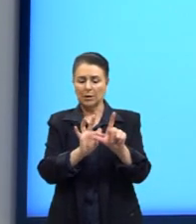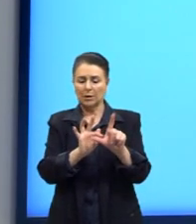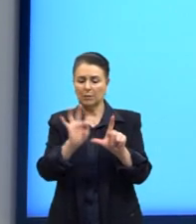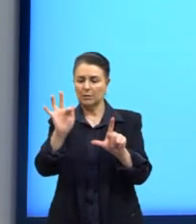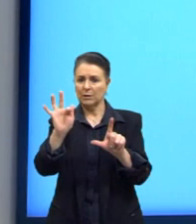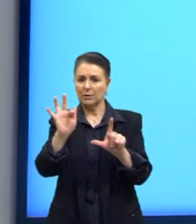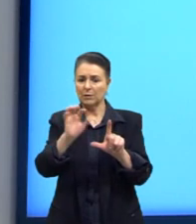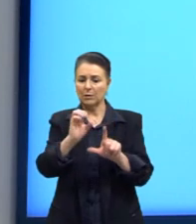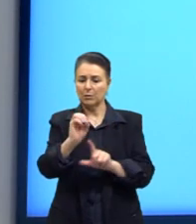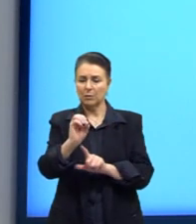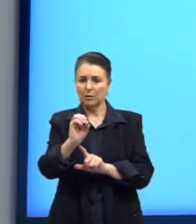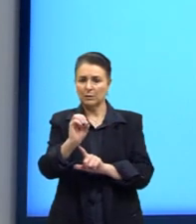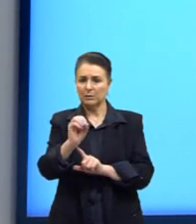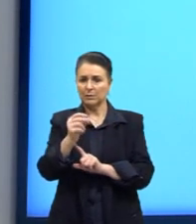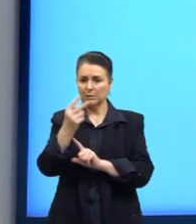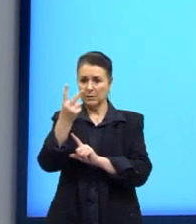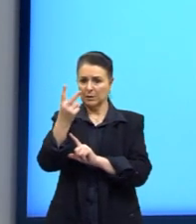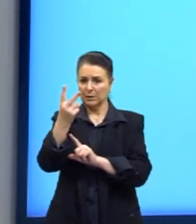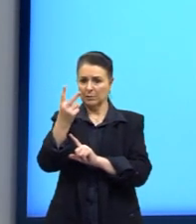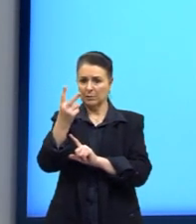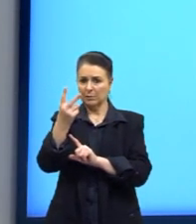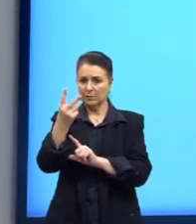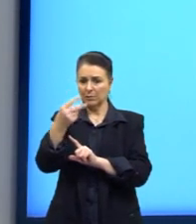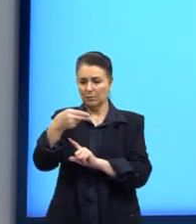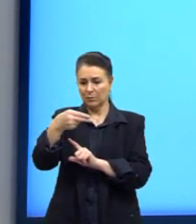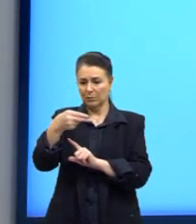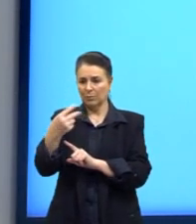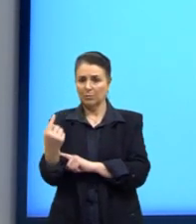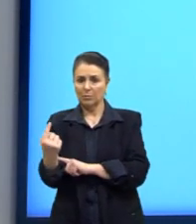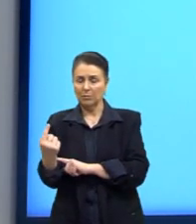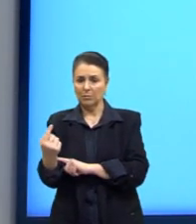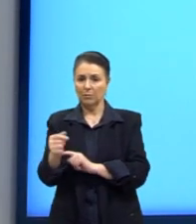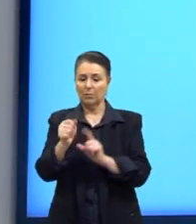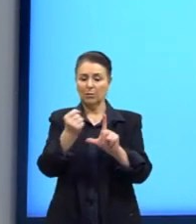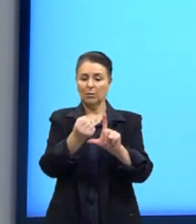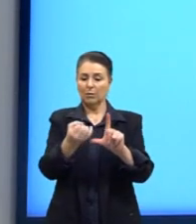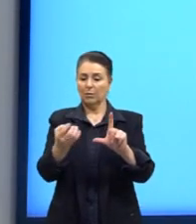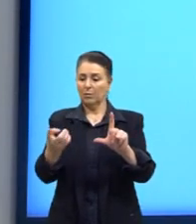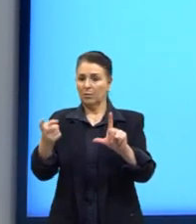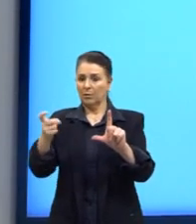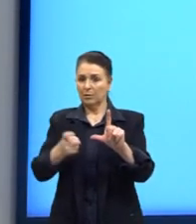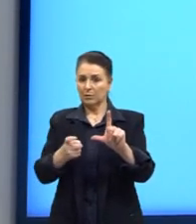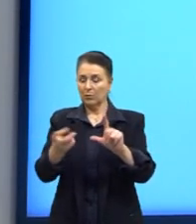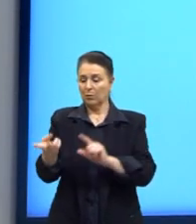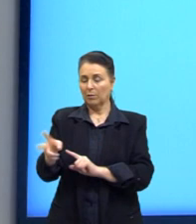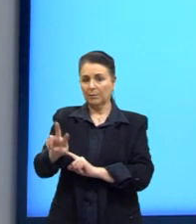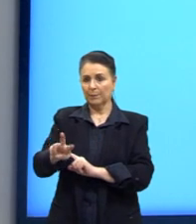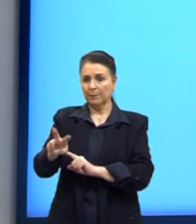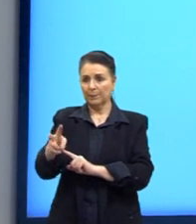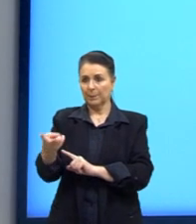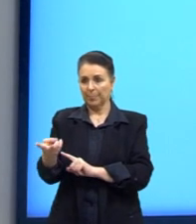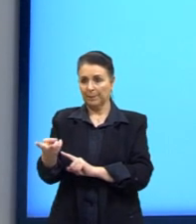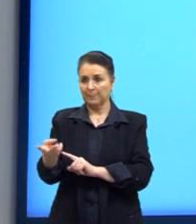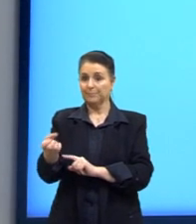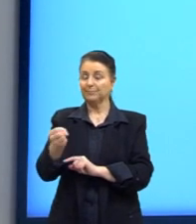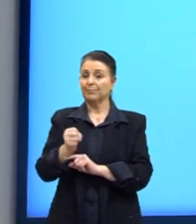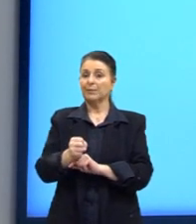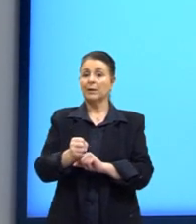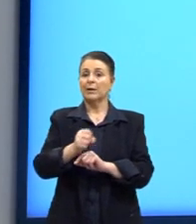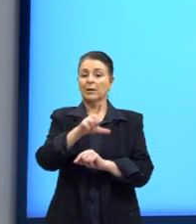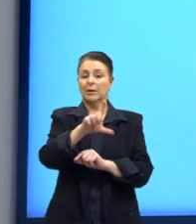2 elevado a zero igual a 1. O logaritmo seria a situação inversa. Se eu considerar